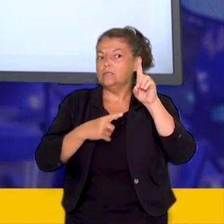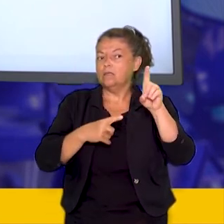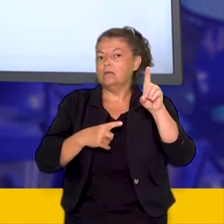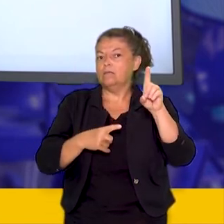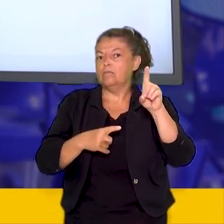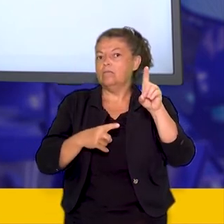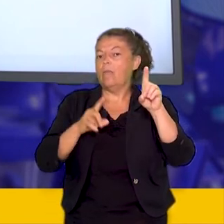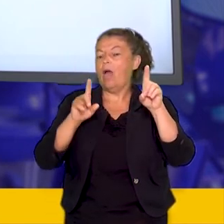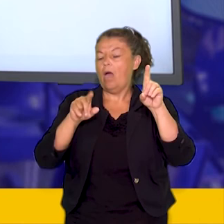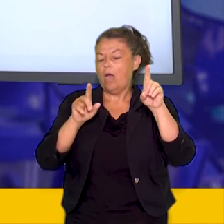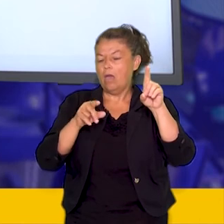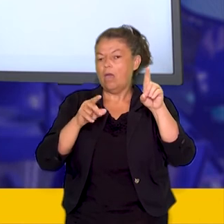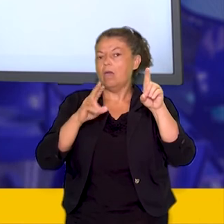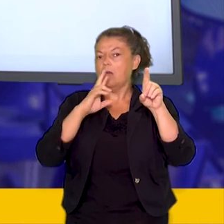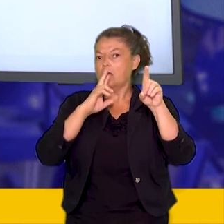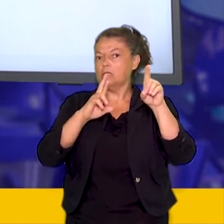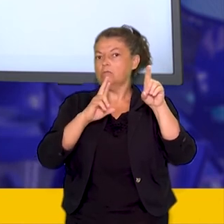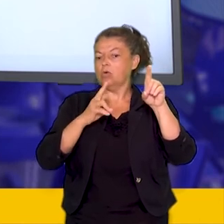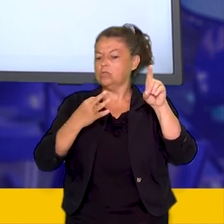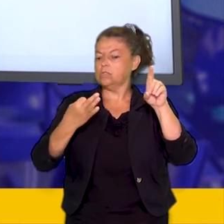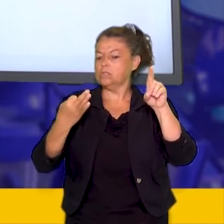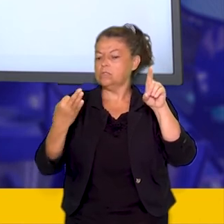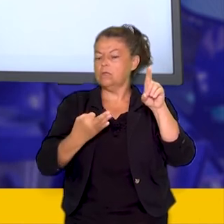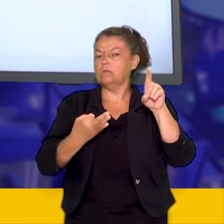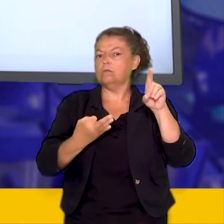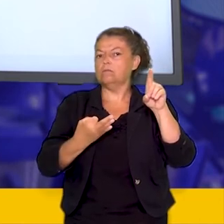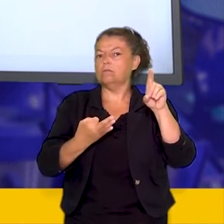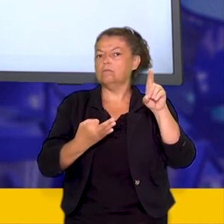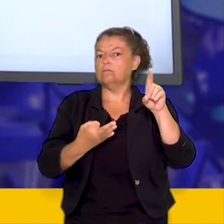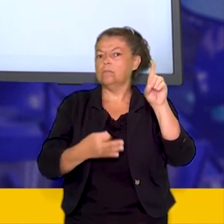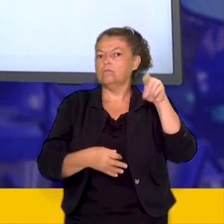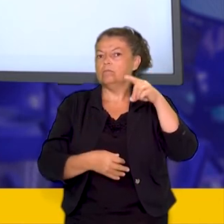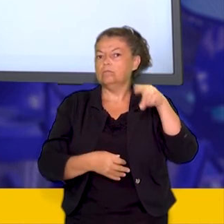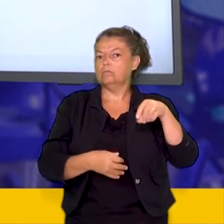resposta certa desta atividade complementar